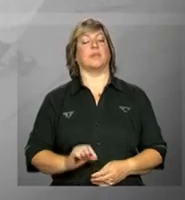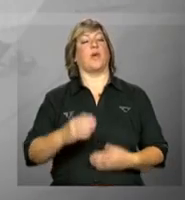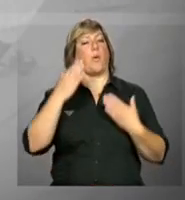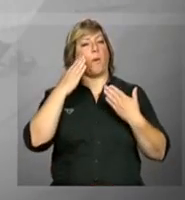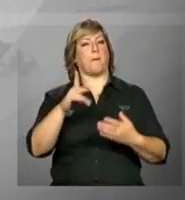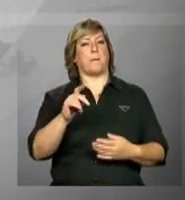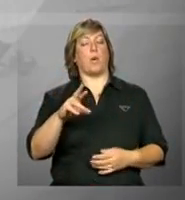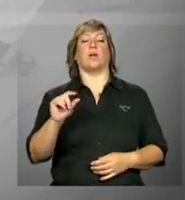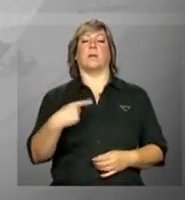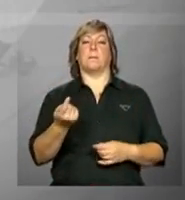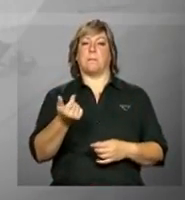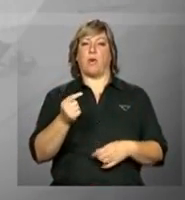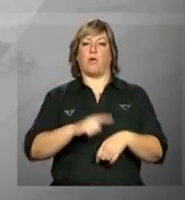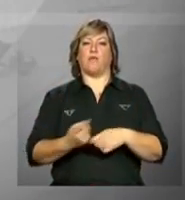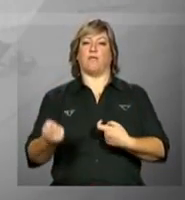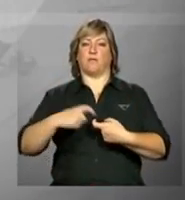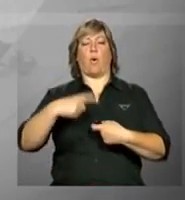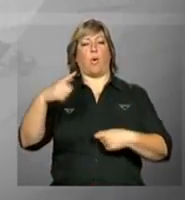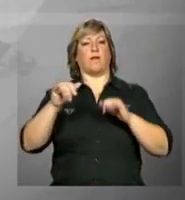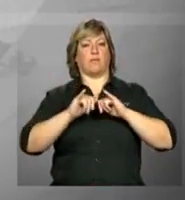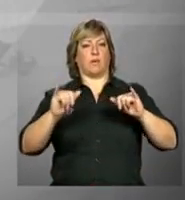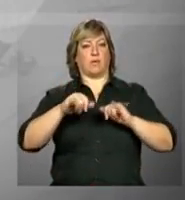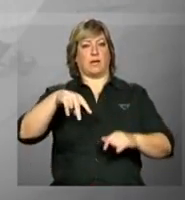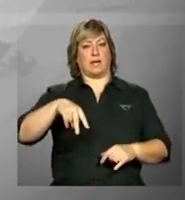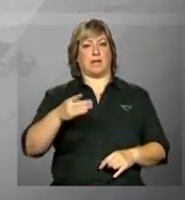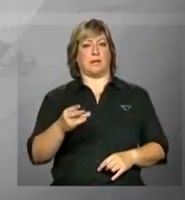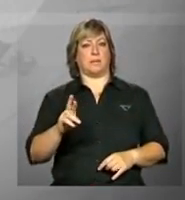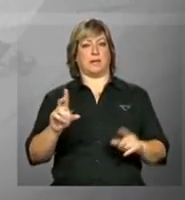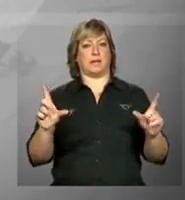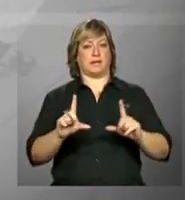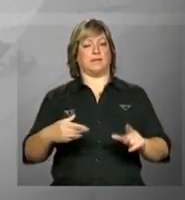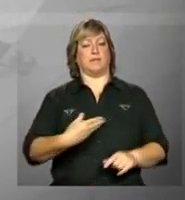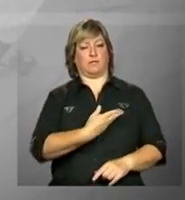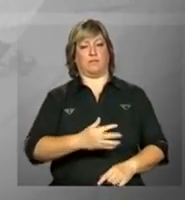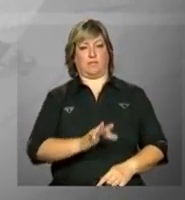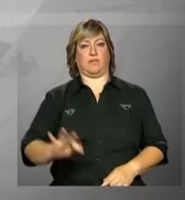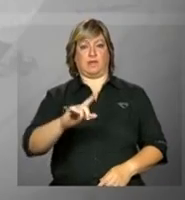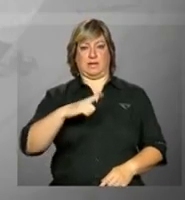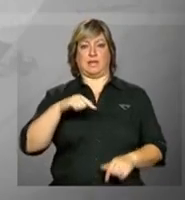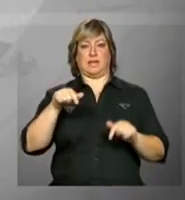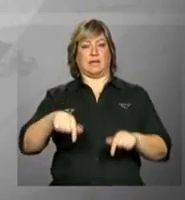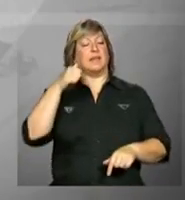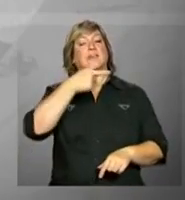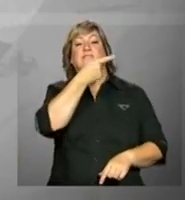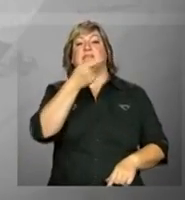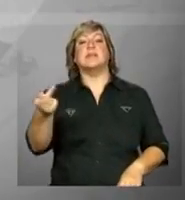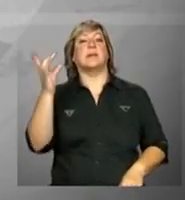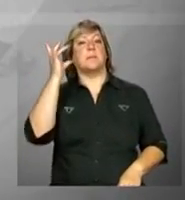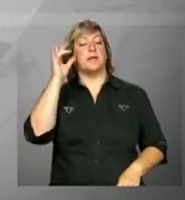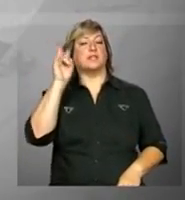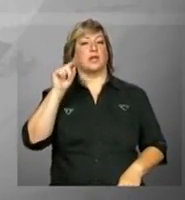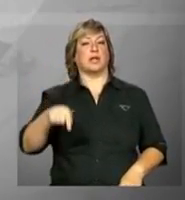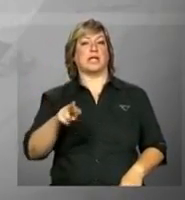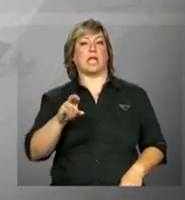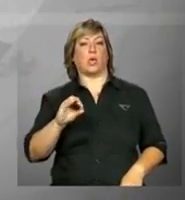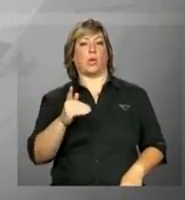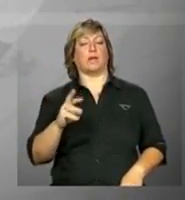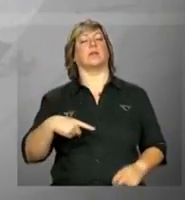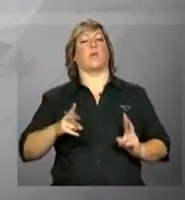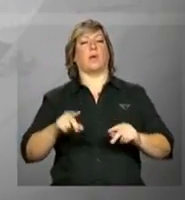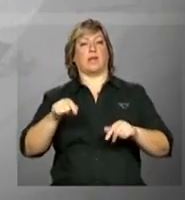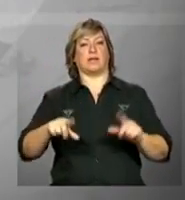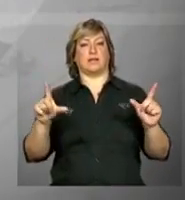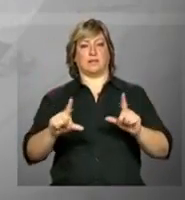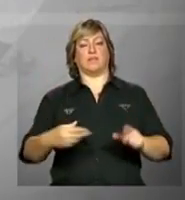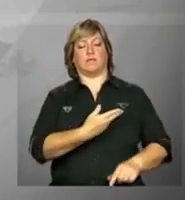Obrigada, Paulo. daqui a pouco a gente volta com outras informações sobre a visita da presidenta Dilma Rousseff a Rio Grande. Continue na